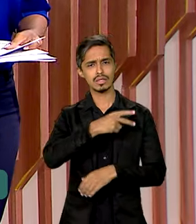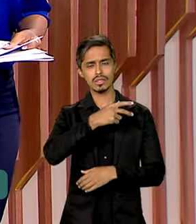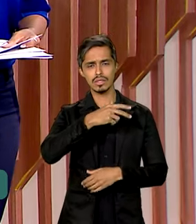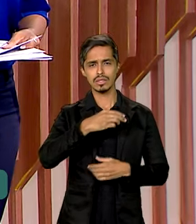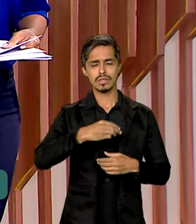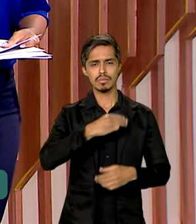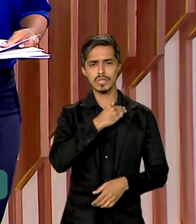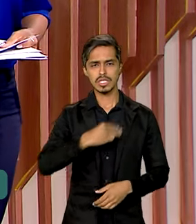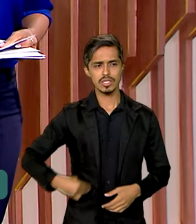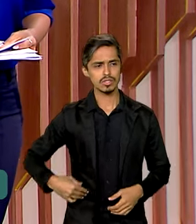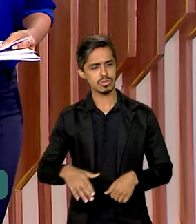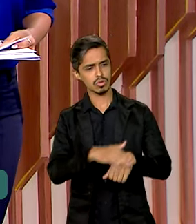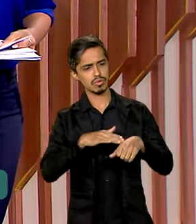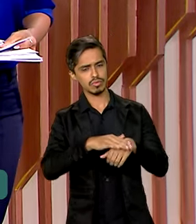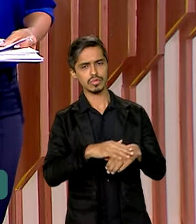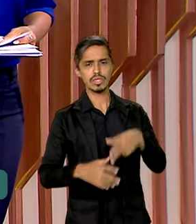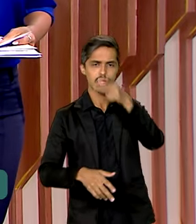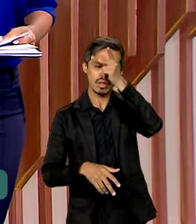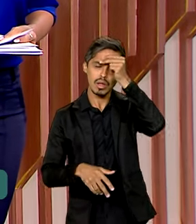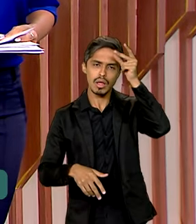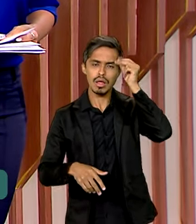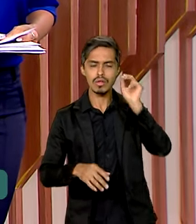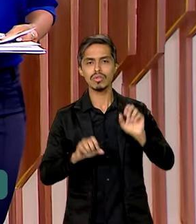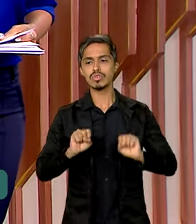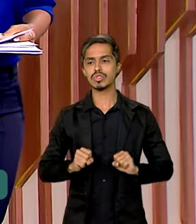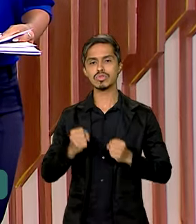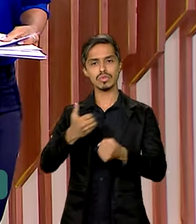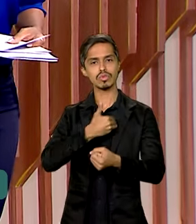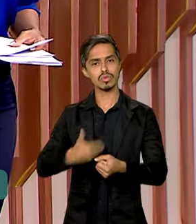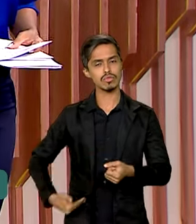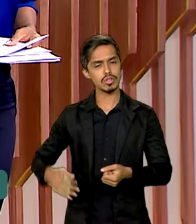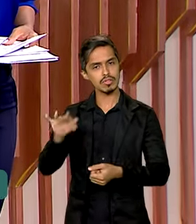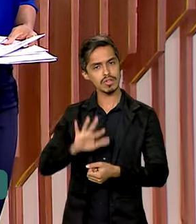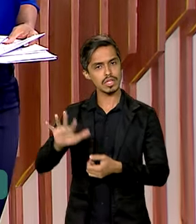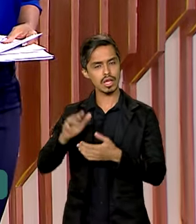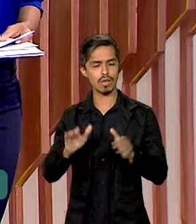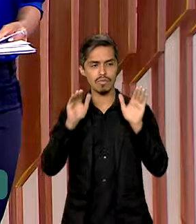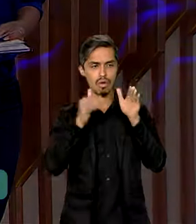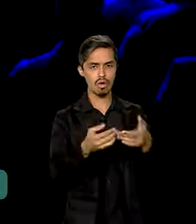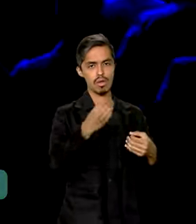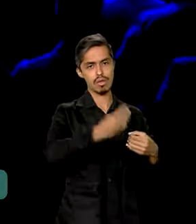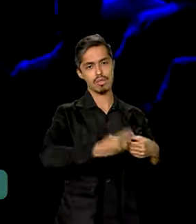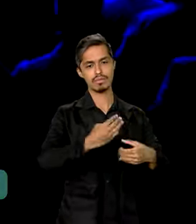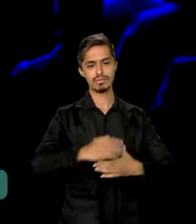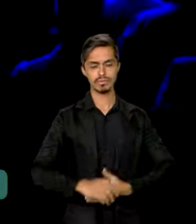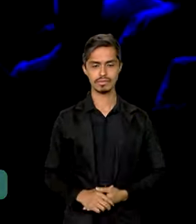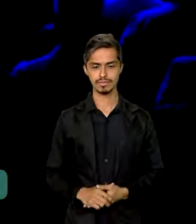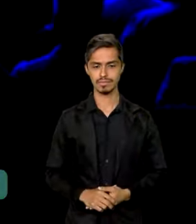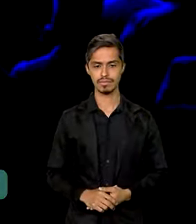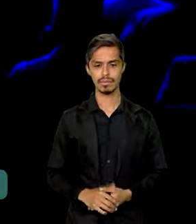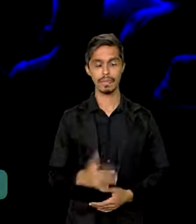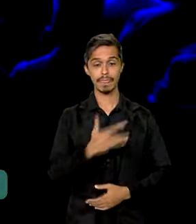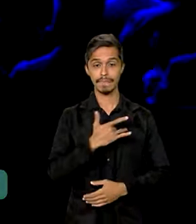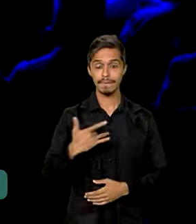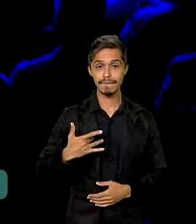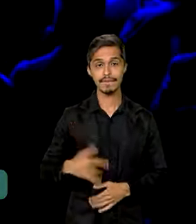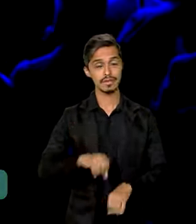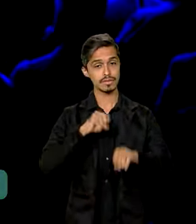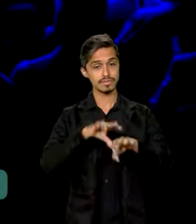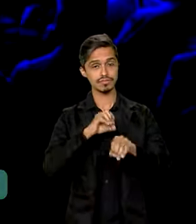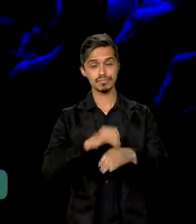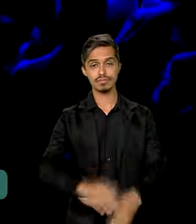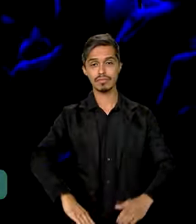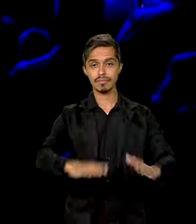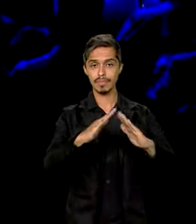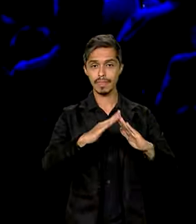aos prefeitos e prefeitas sobre as ações do governo federal voltadas aos municípios. Saúde, educação,